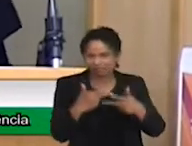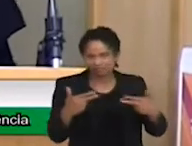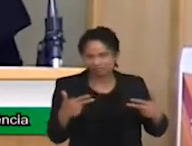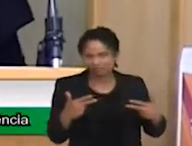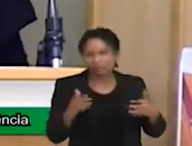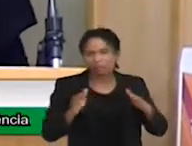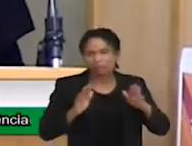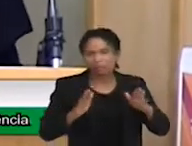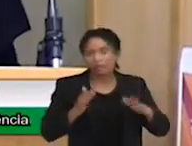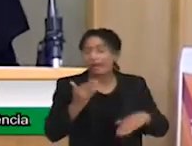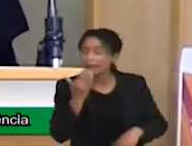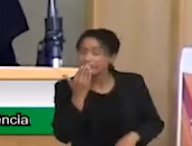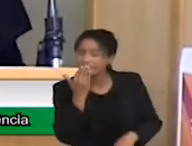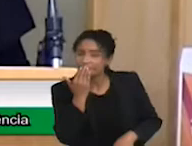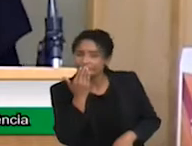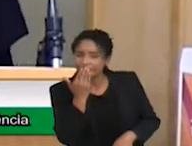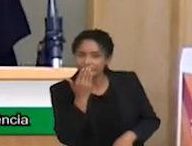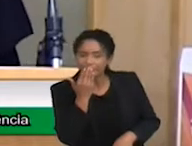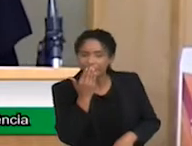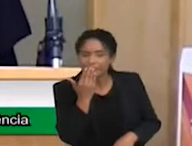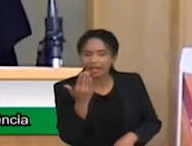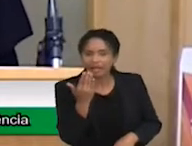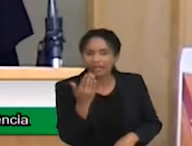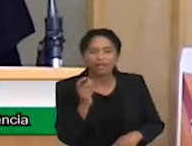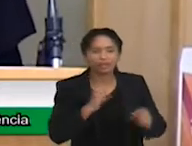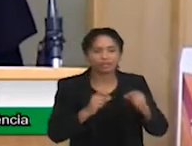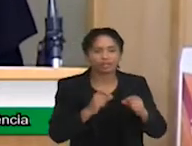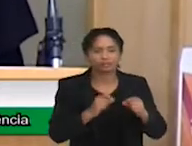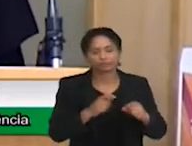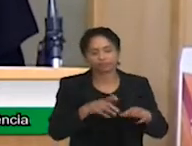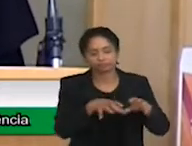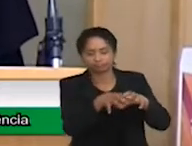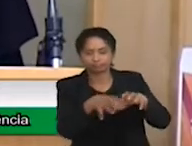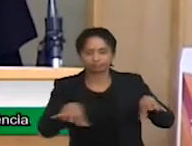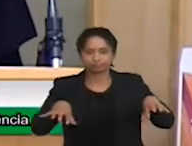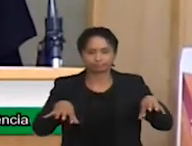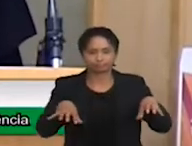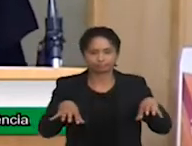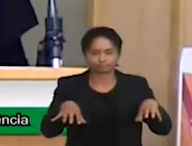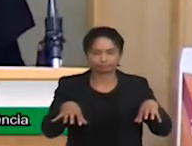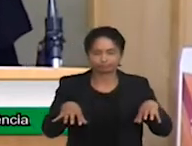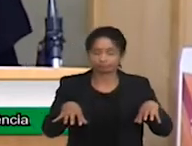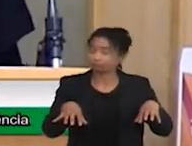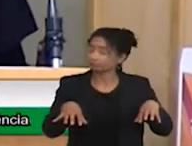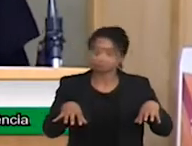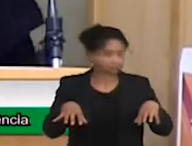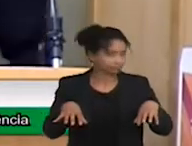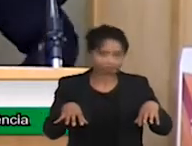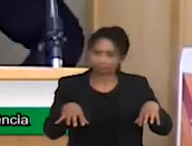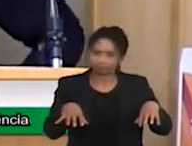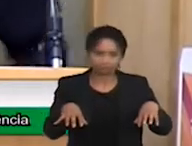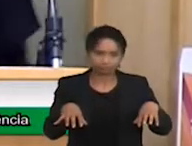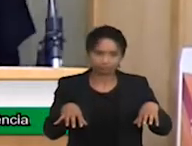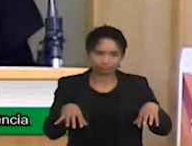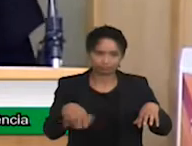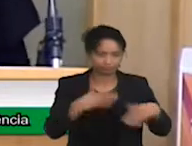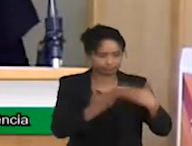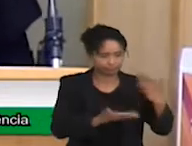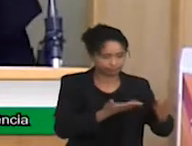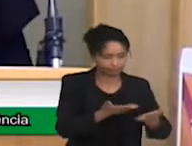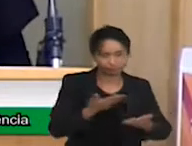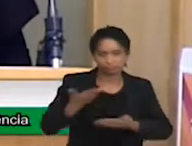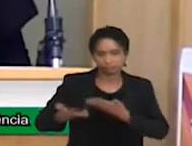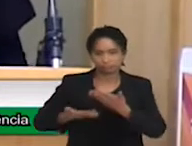para PC e integração sensorial é para autismo. Não, não, não, não. Exatamente, que nem o PECS.